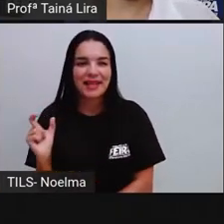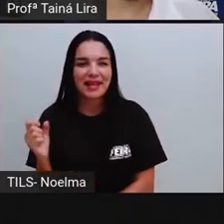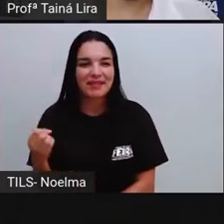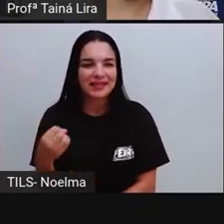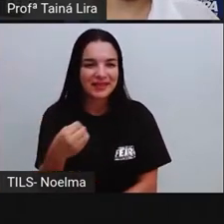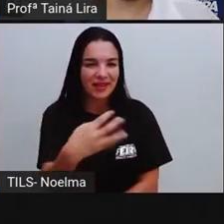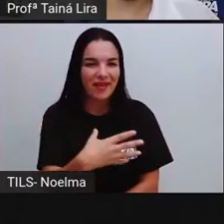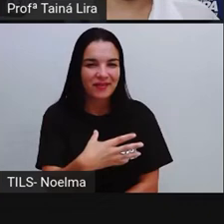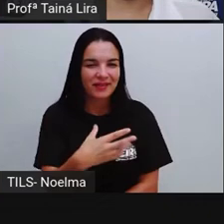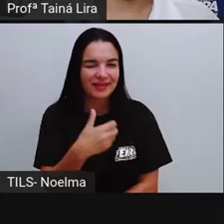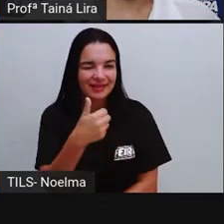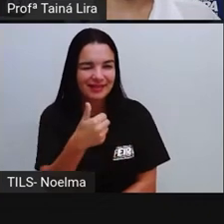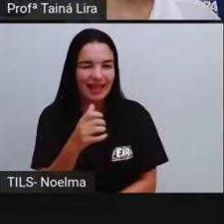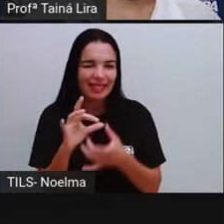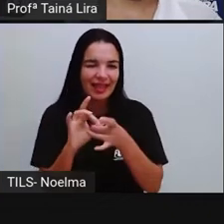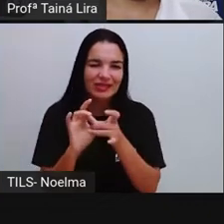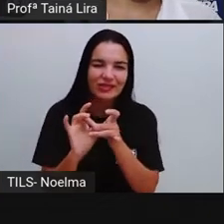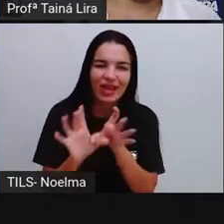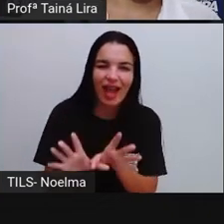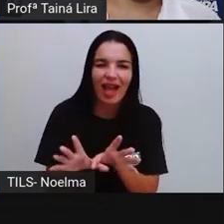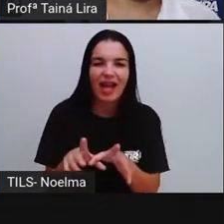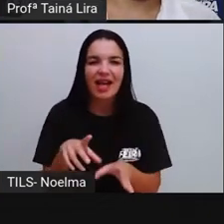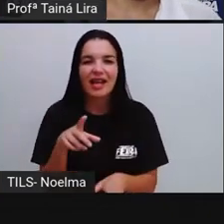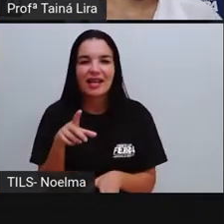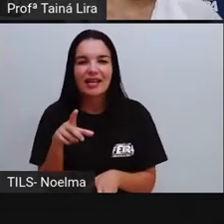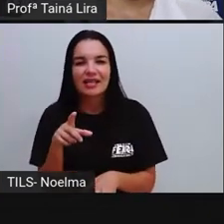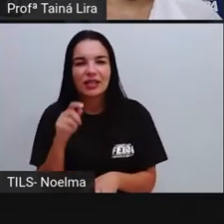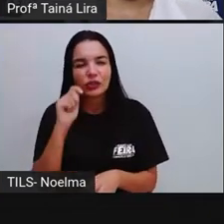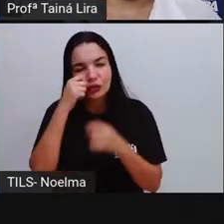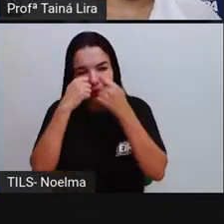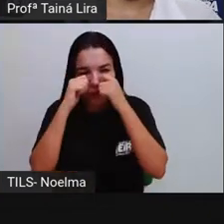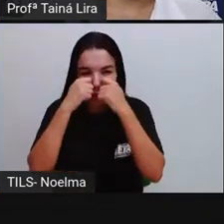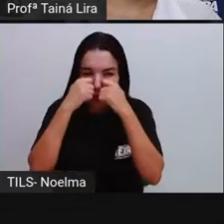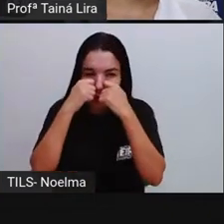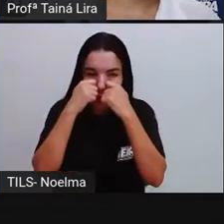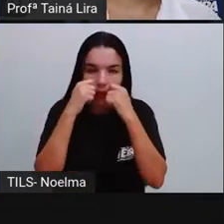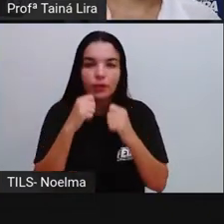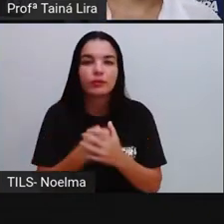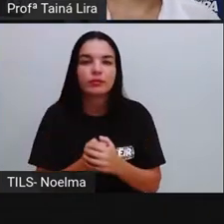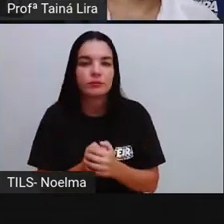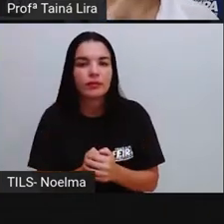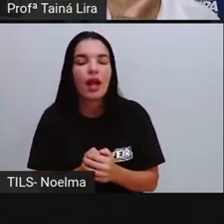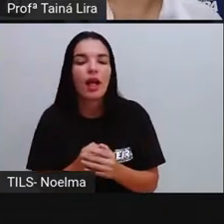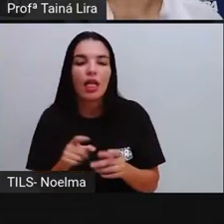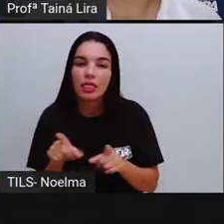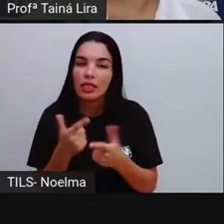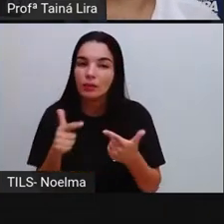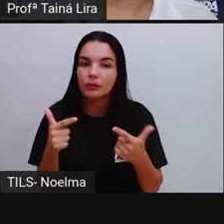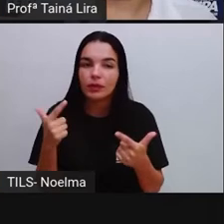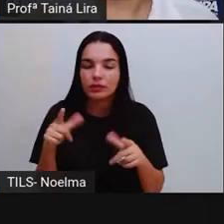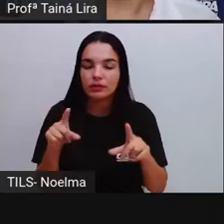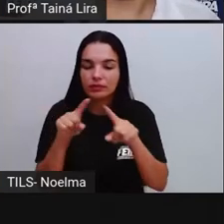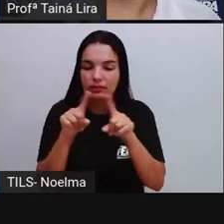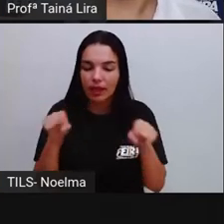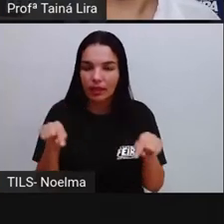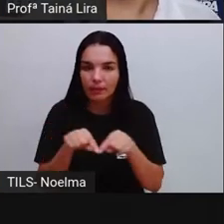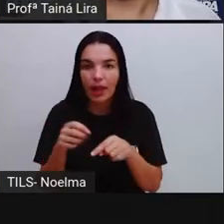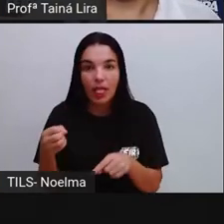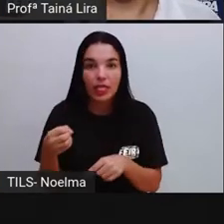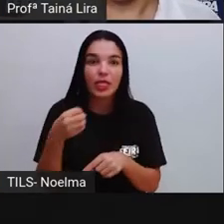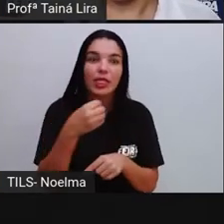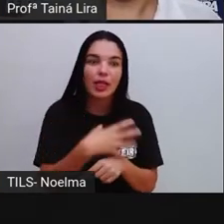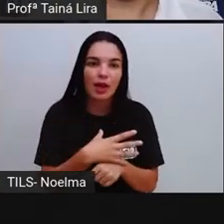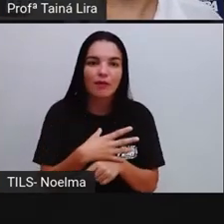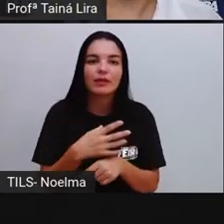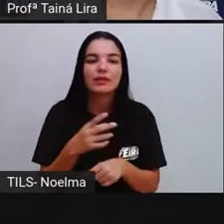tabela, Deixar, Chiclete, Choro, Essas três palavras, Não estavam lá na nossa tabela, Então, Mais